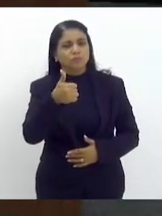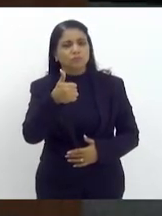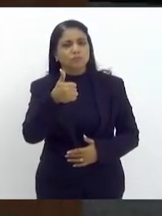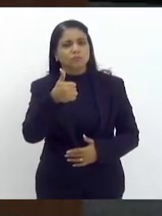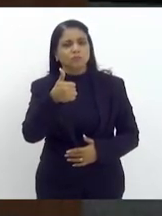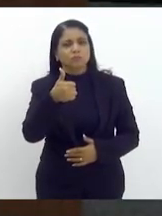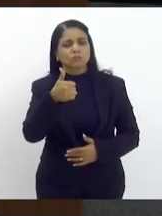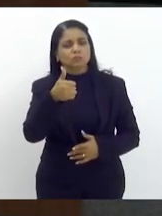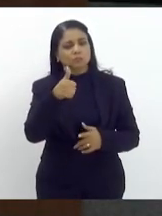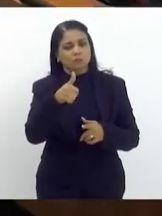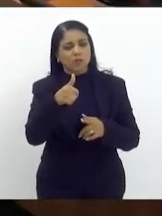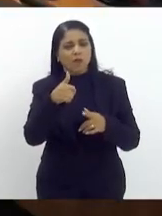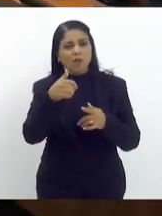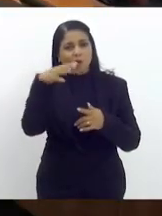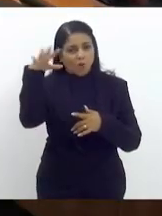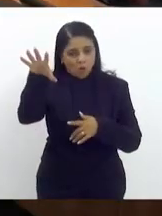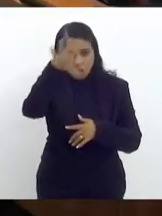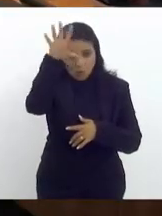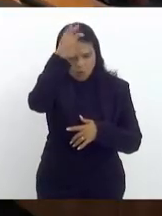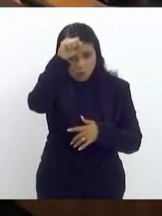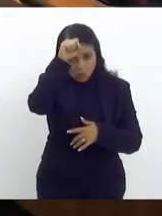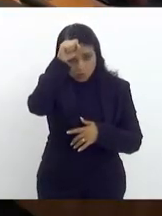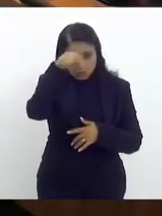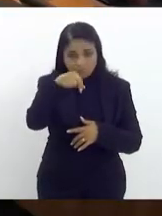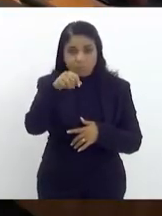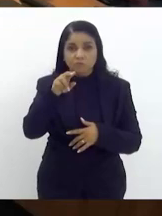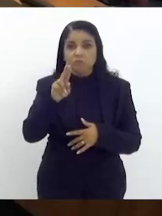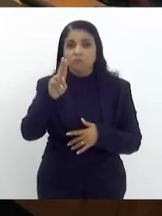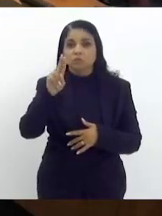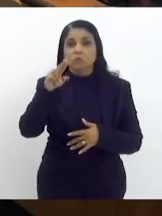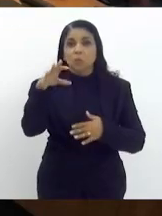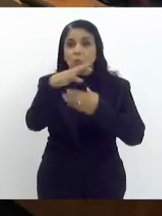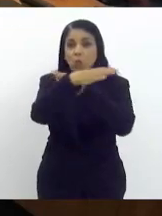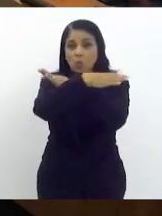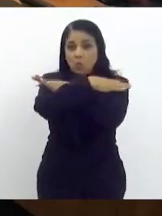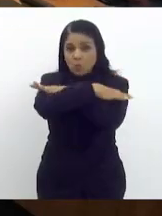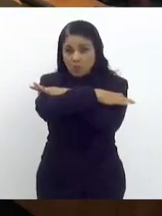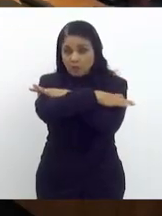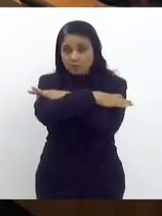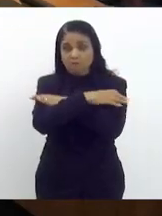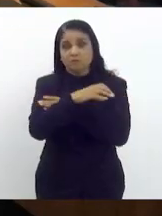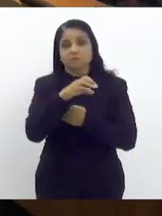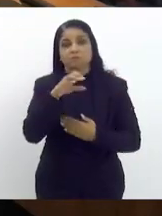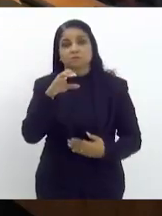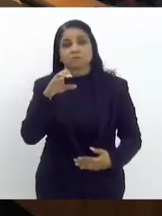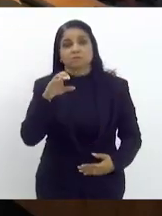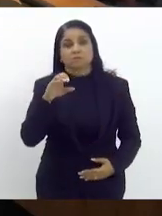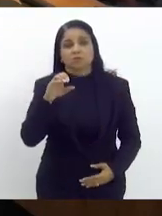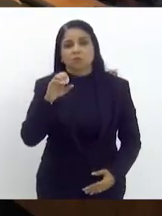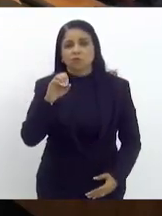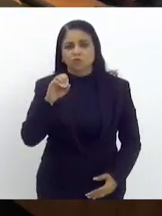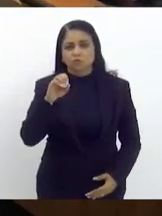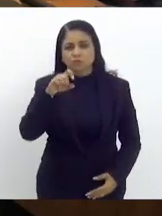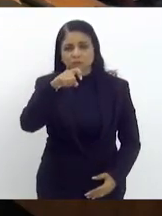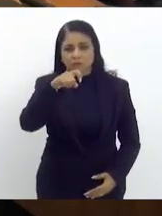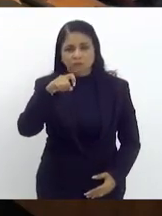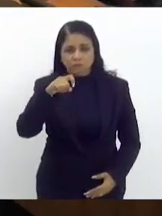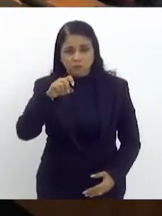estava aqui presente ninguém se entendia e eu fiquei tão tão